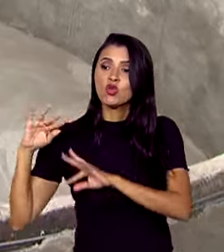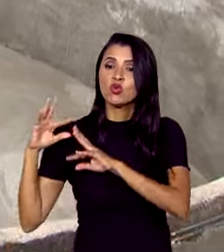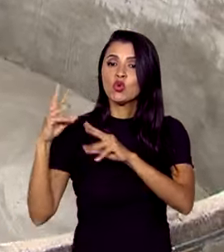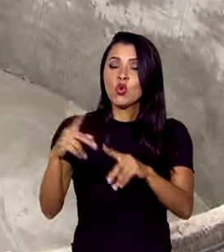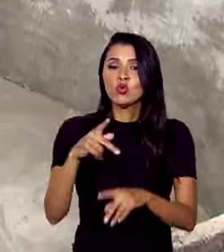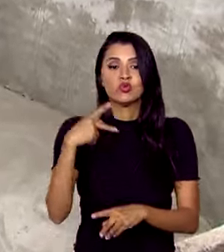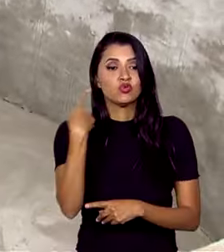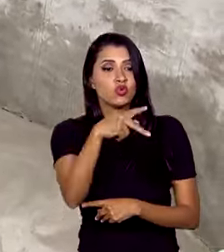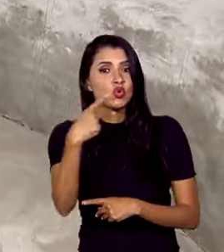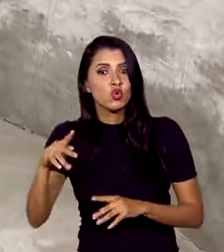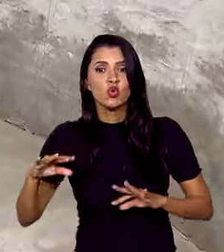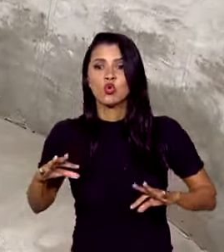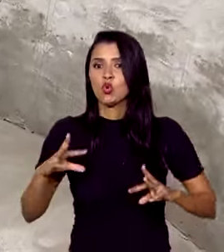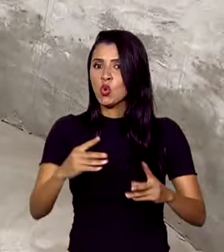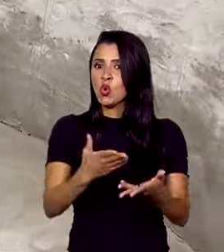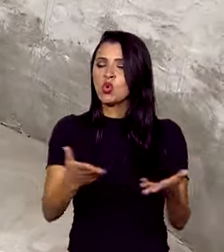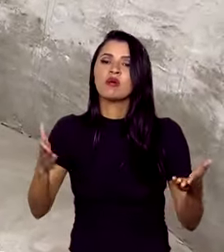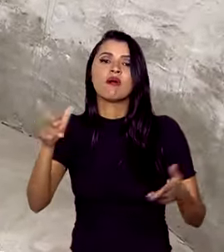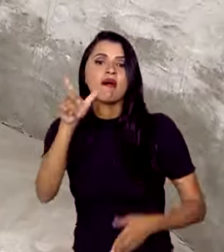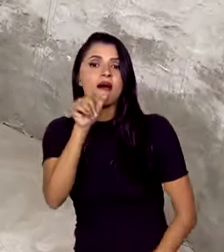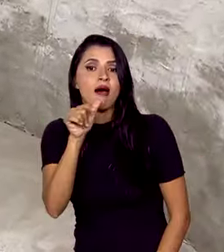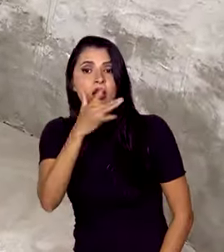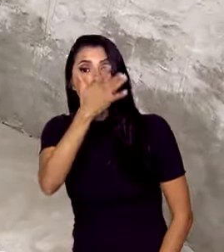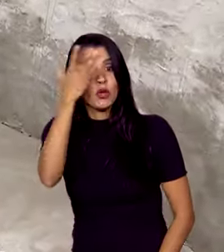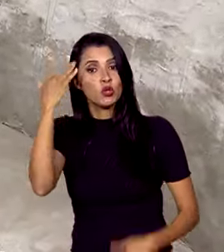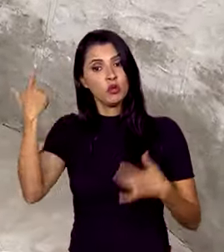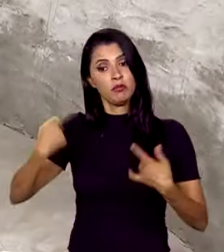e para todas. Água para quem precisa. para usa. lá.